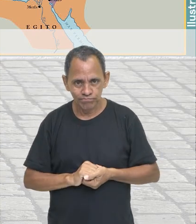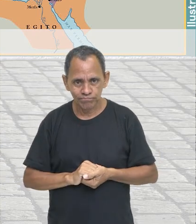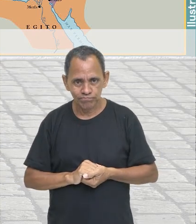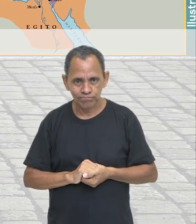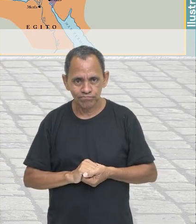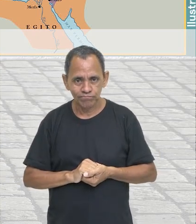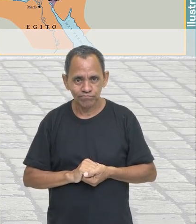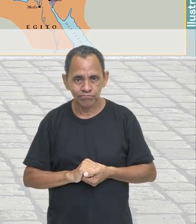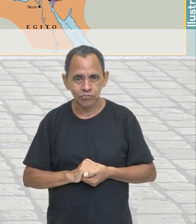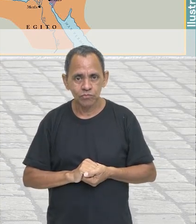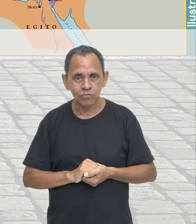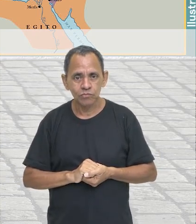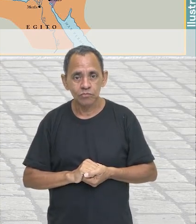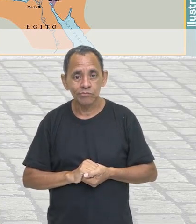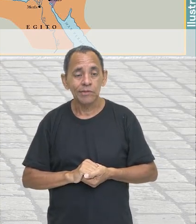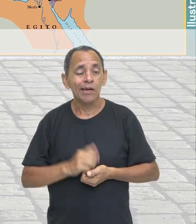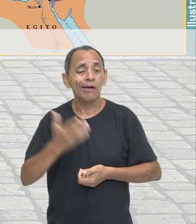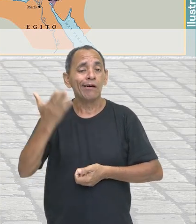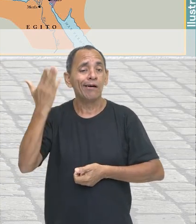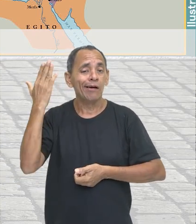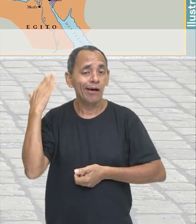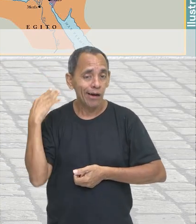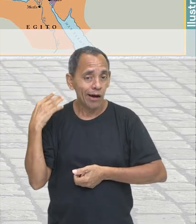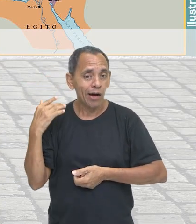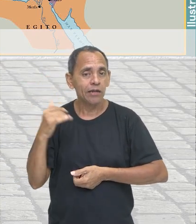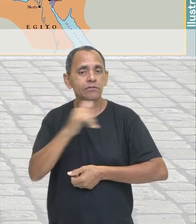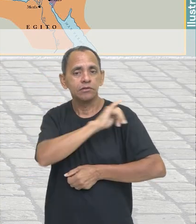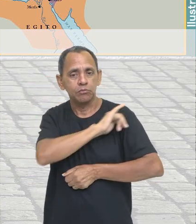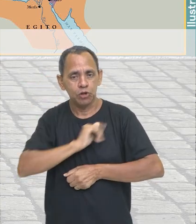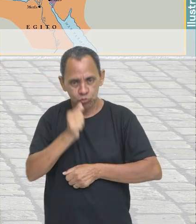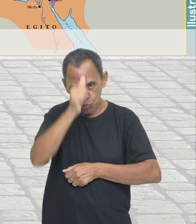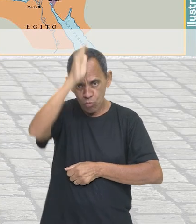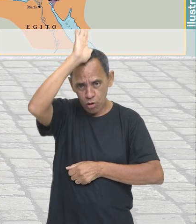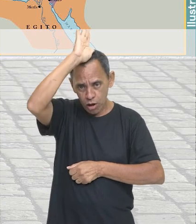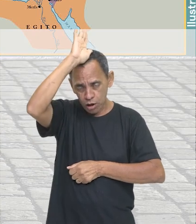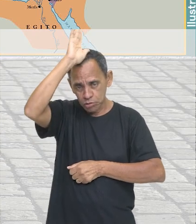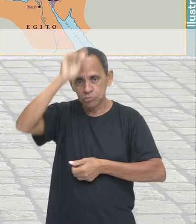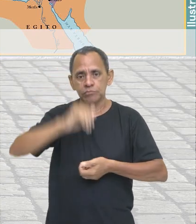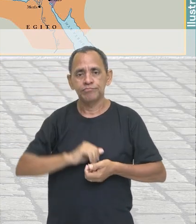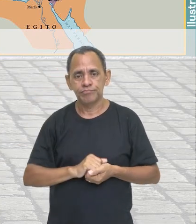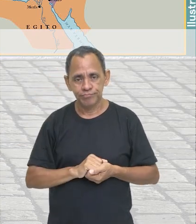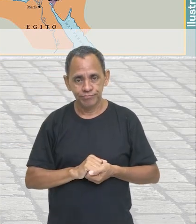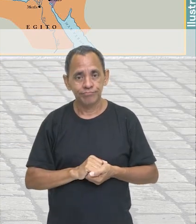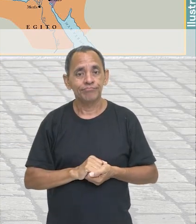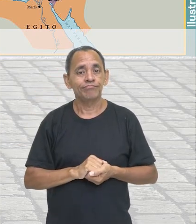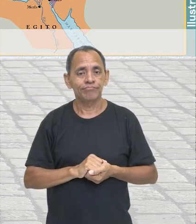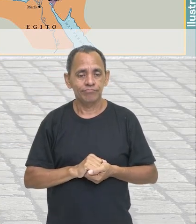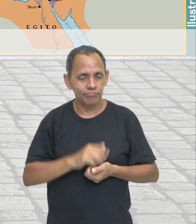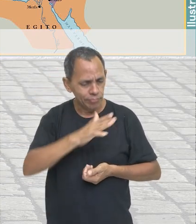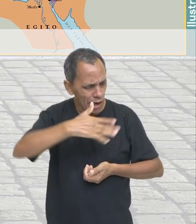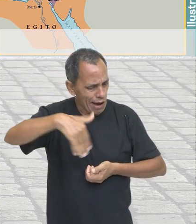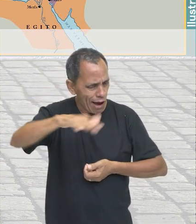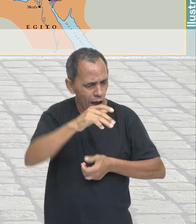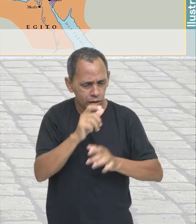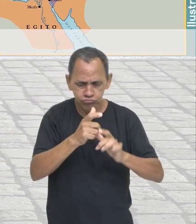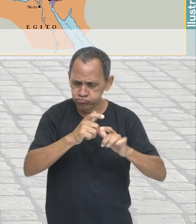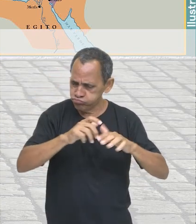naquele momento o que era o Império Romano. Ou seja, uma vasta área de terras